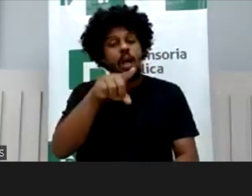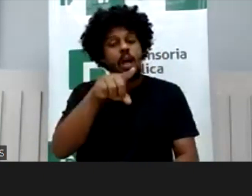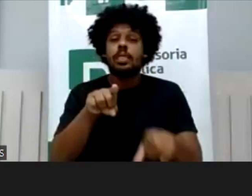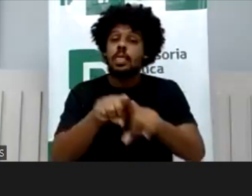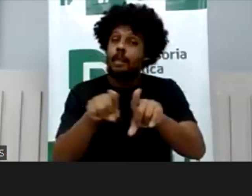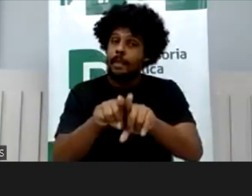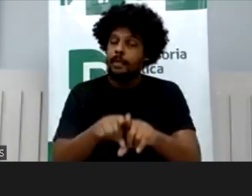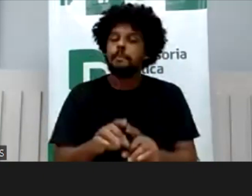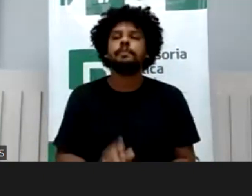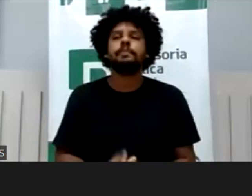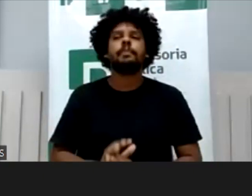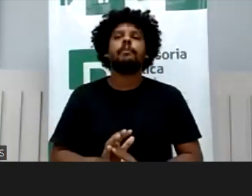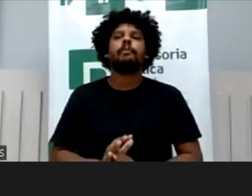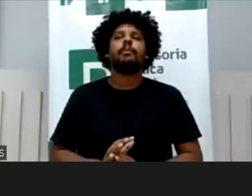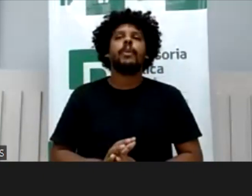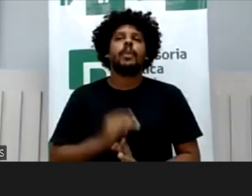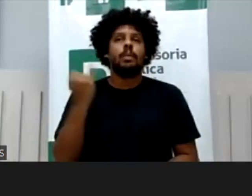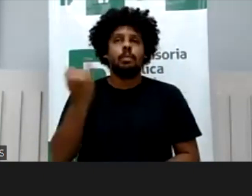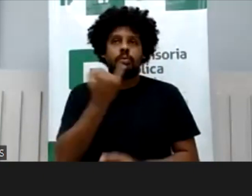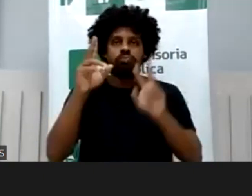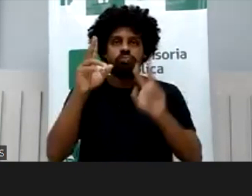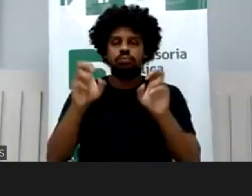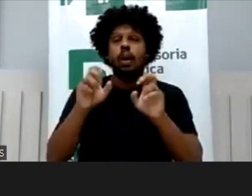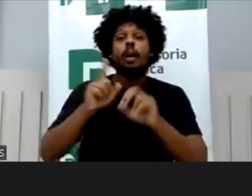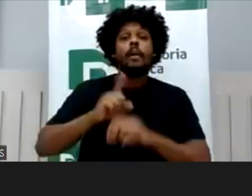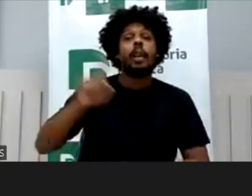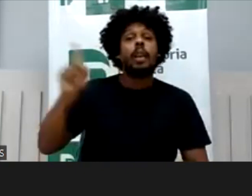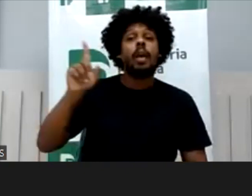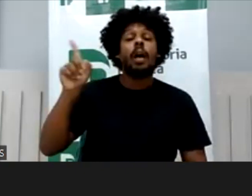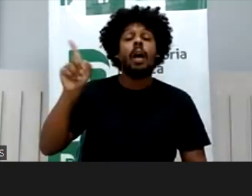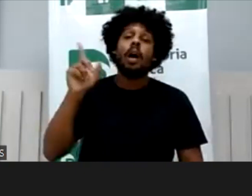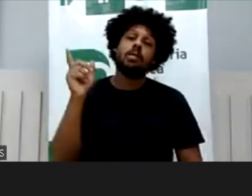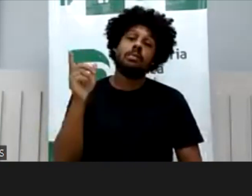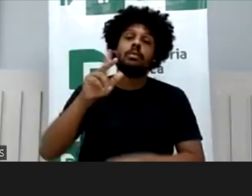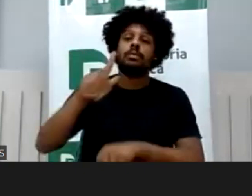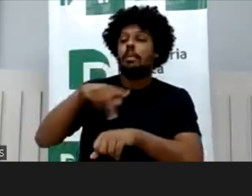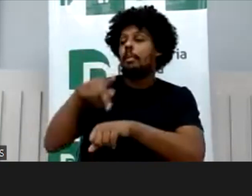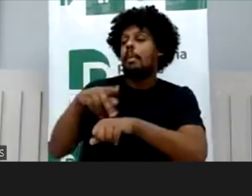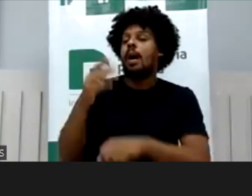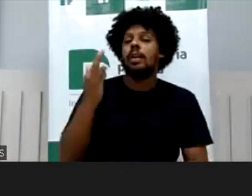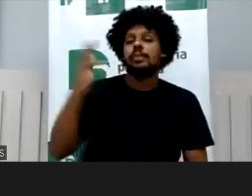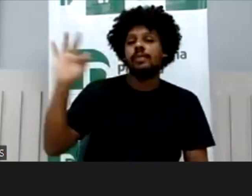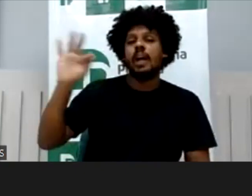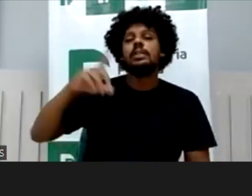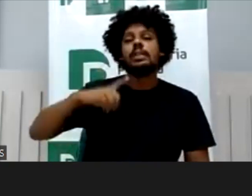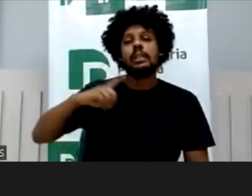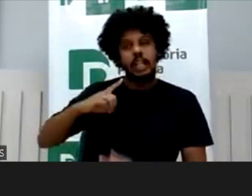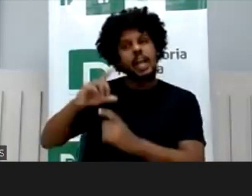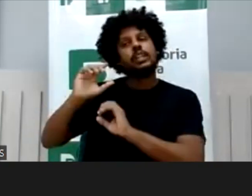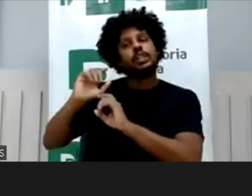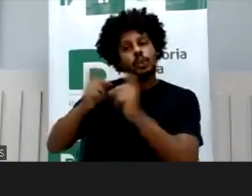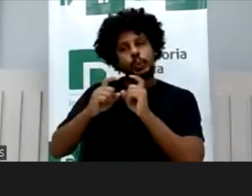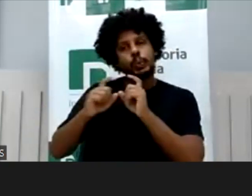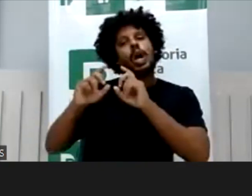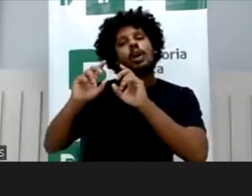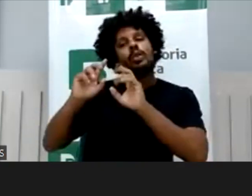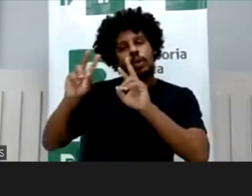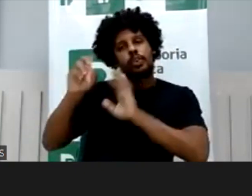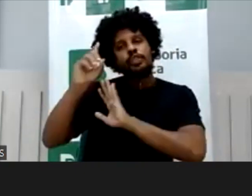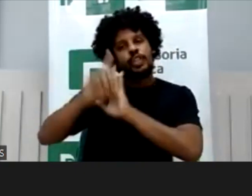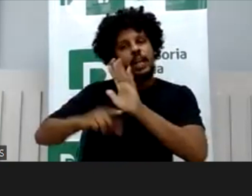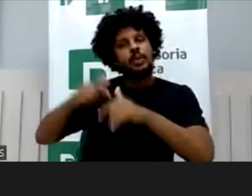interessante que eu não comentei, na França, já há uma discussão no campo do direito do trabalho que buscou uma